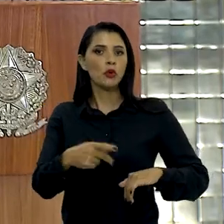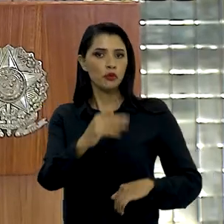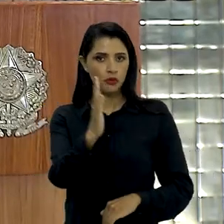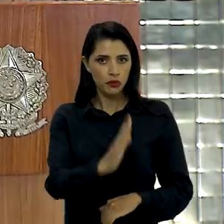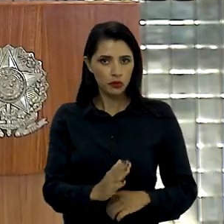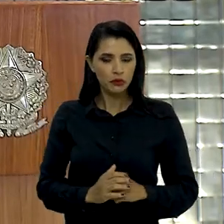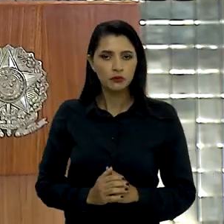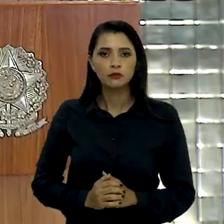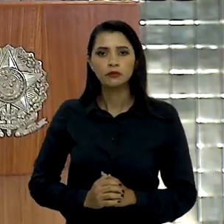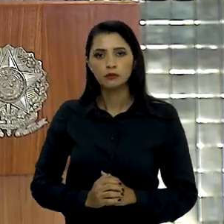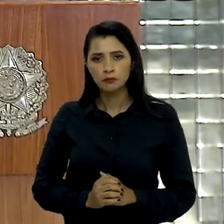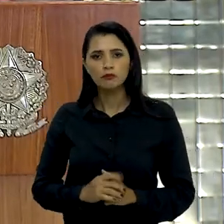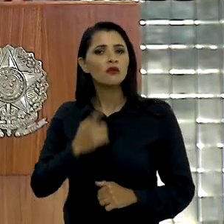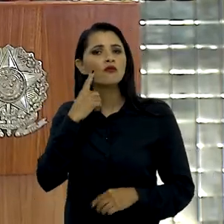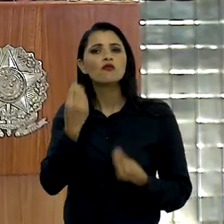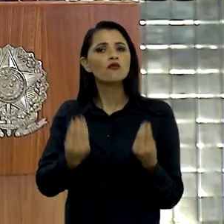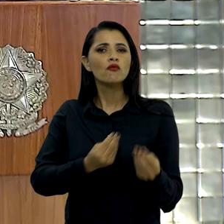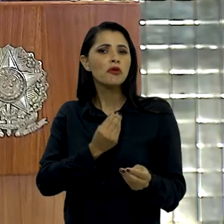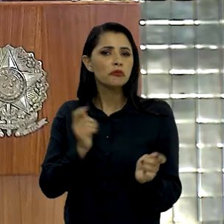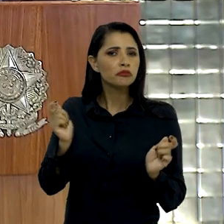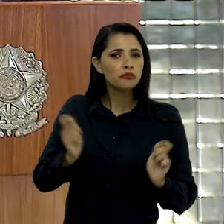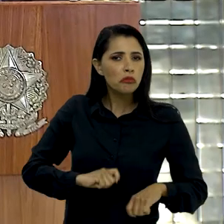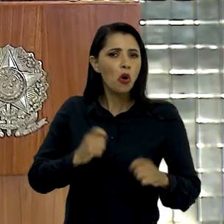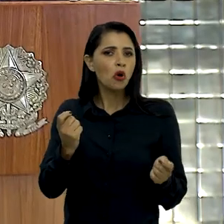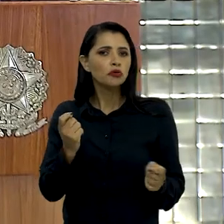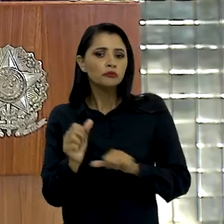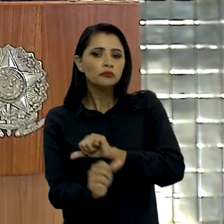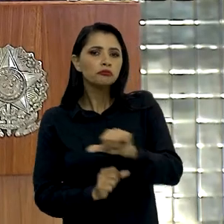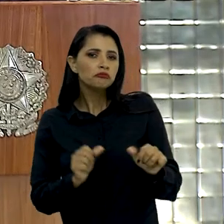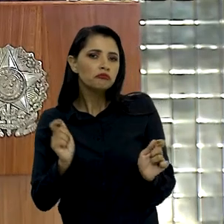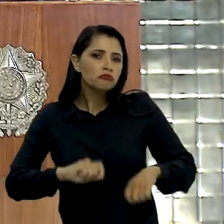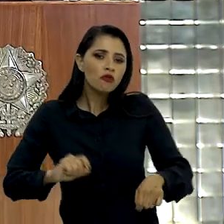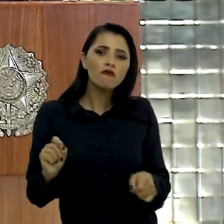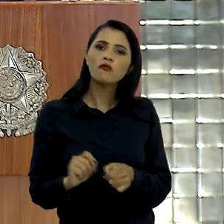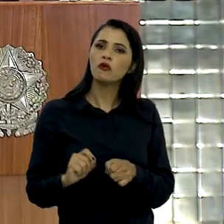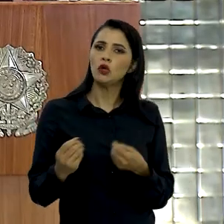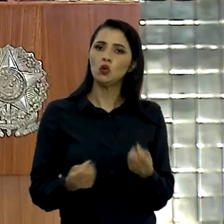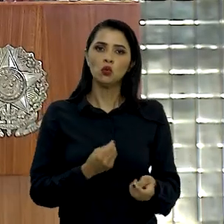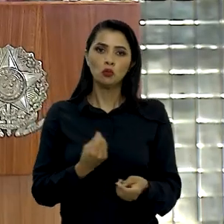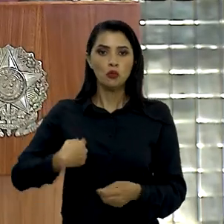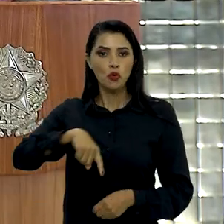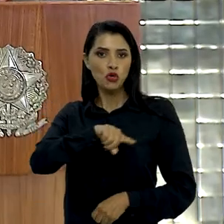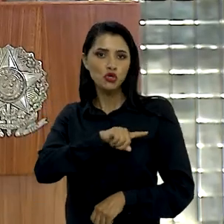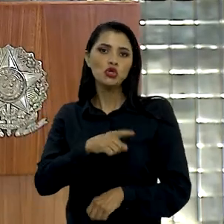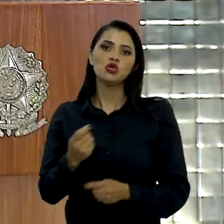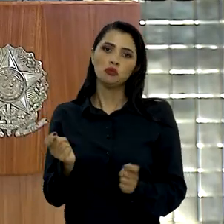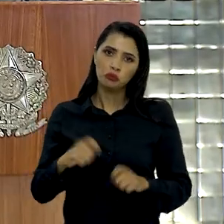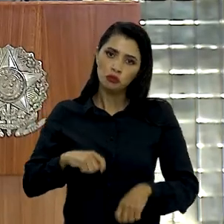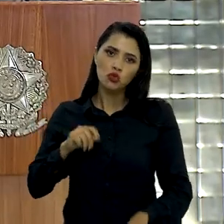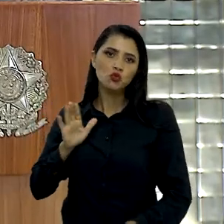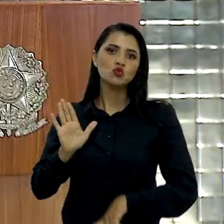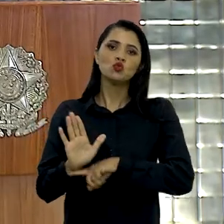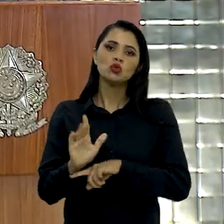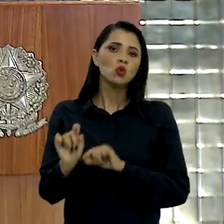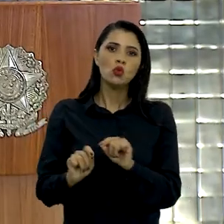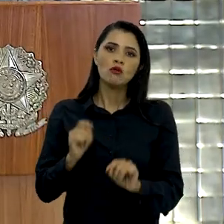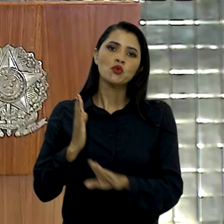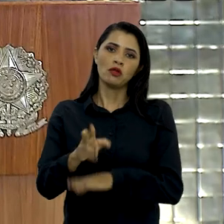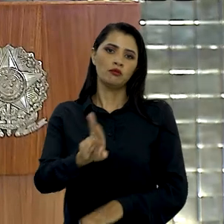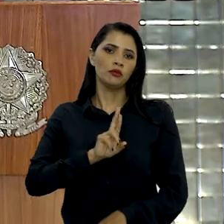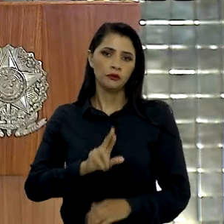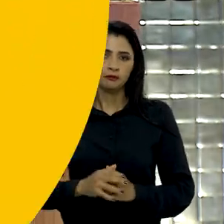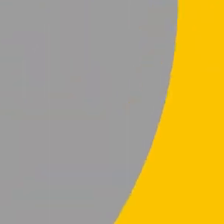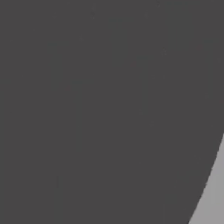Nacional Brasileiro para ver o que pode ser feito para a gente ajudar a